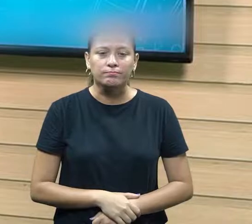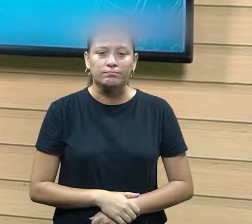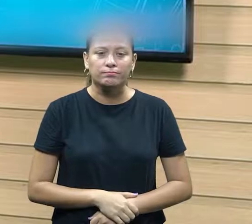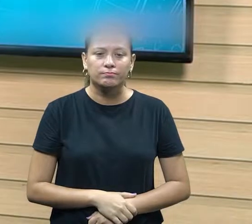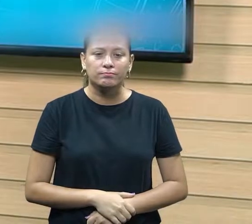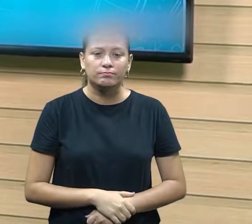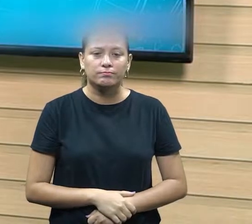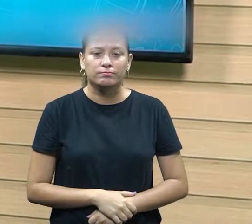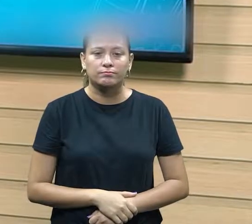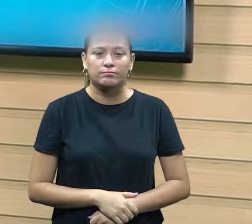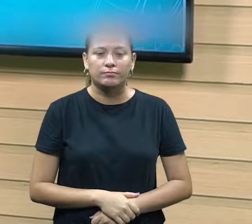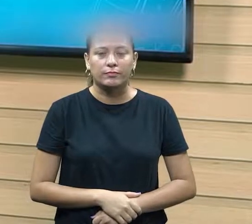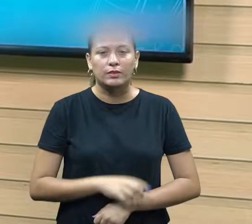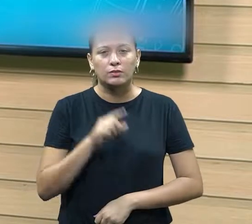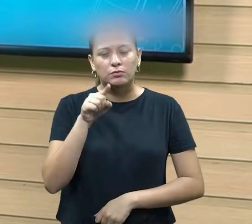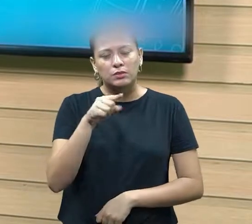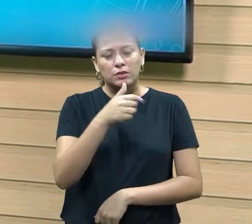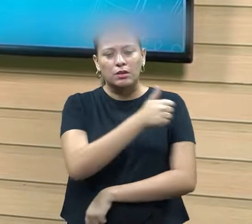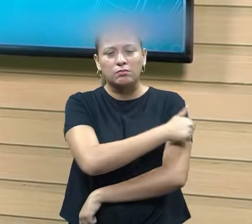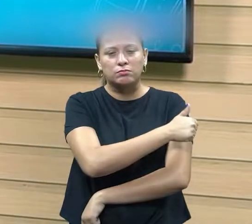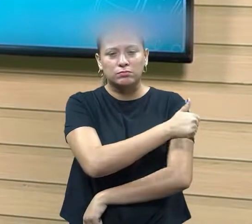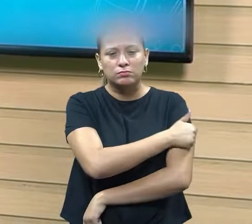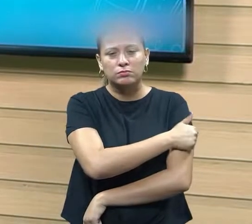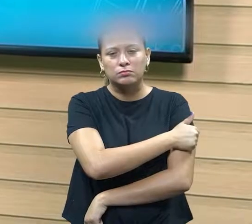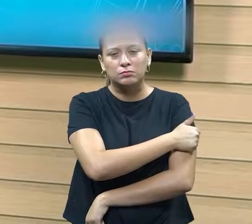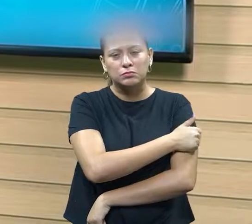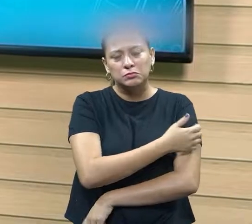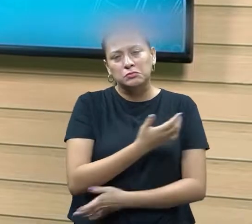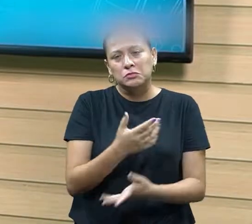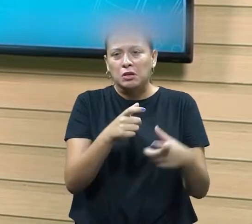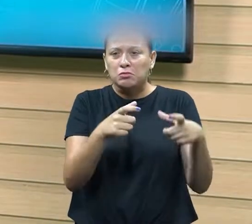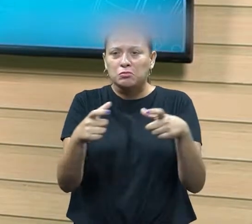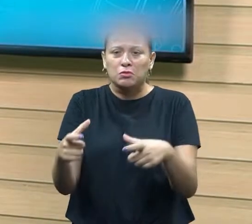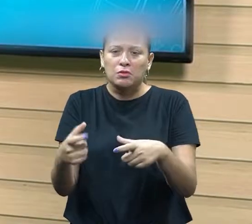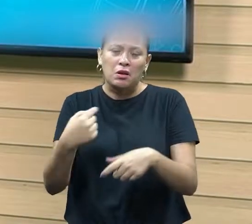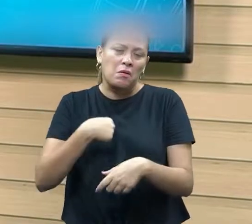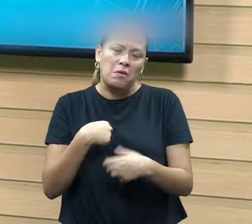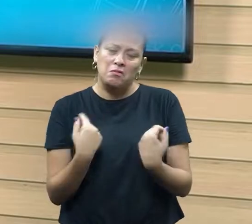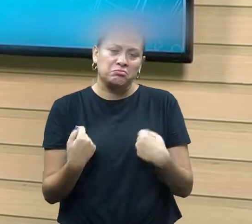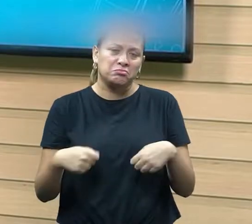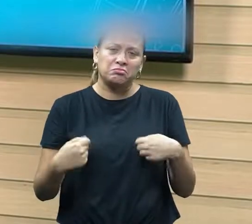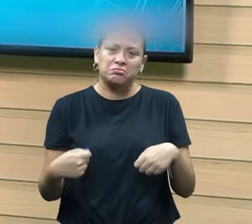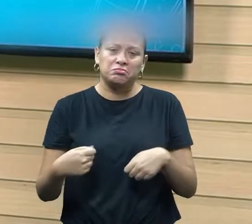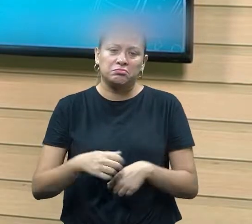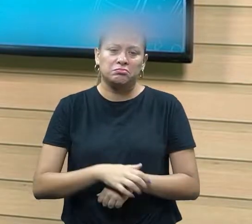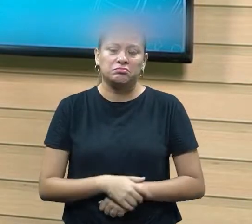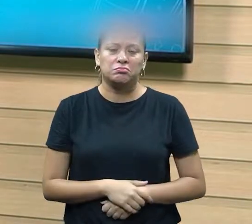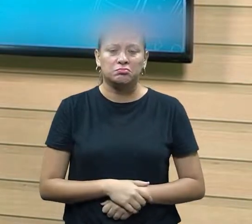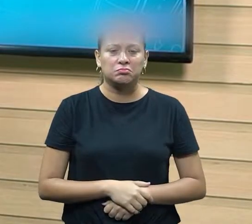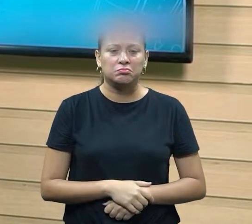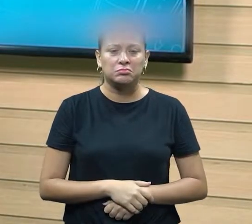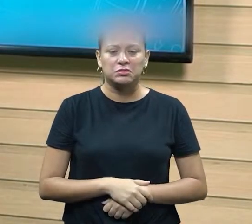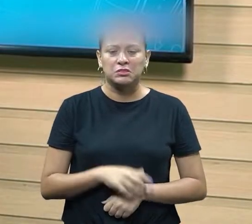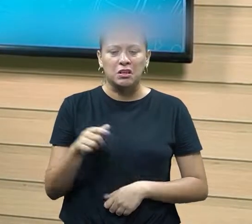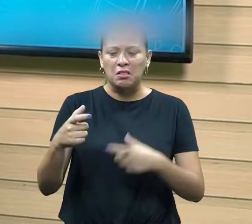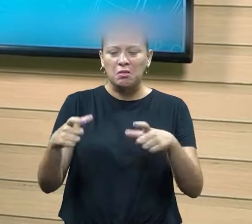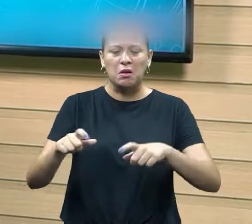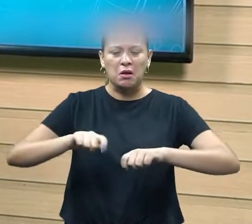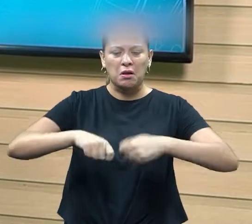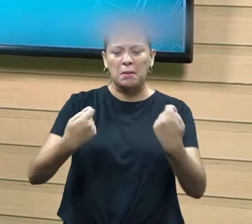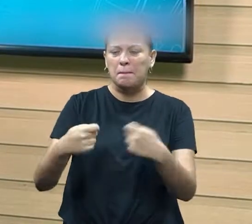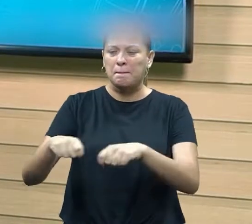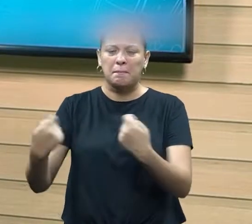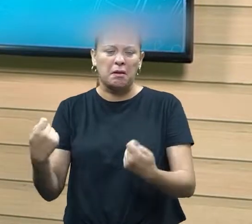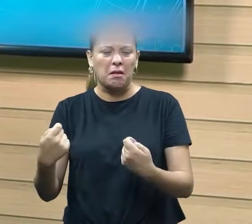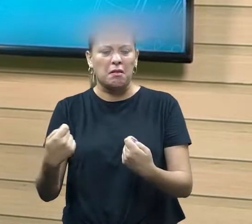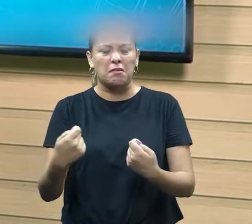vocês enquanto aluno se está em determinado espaço eu não preciso estar quebrando vamos